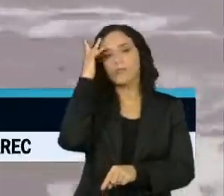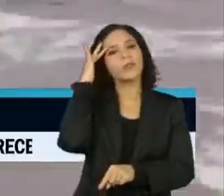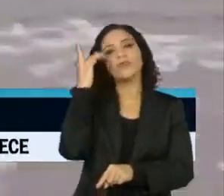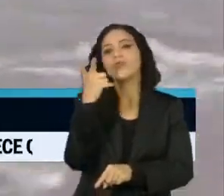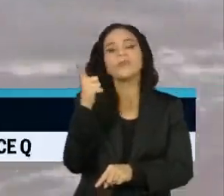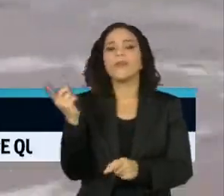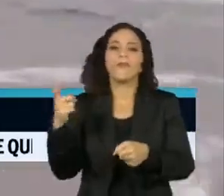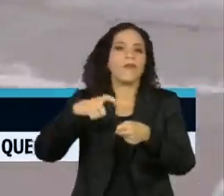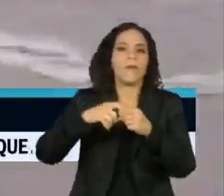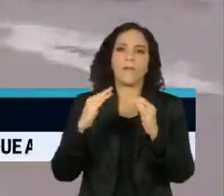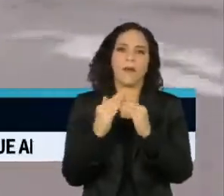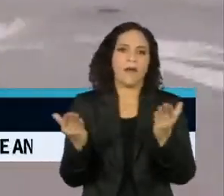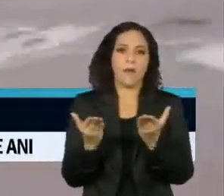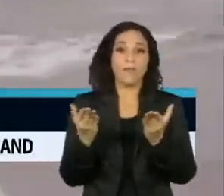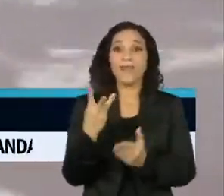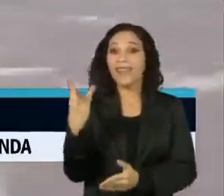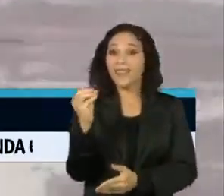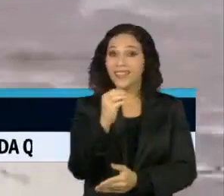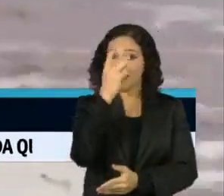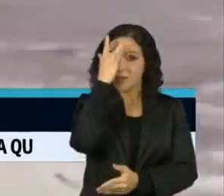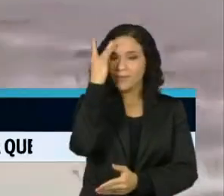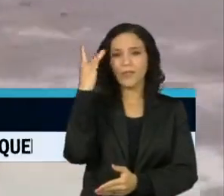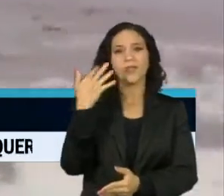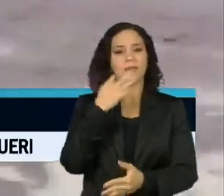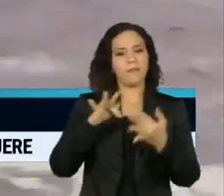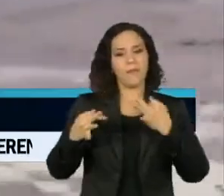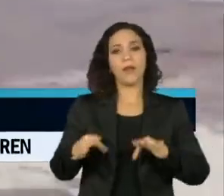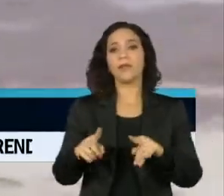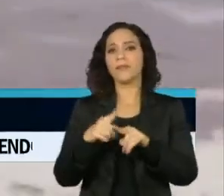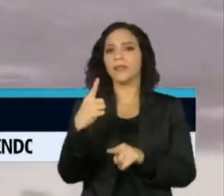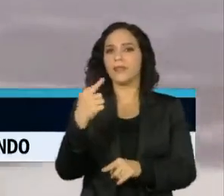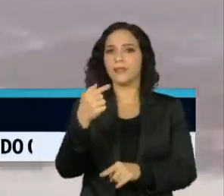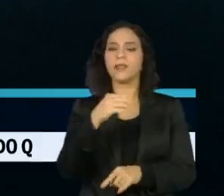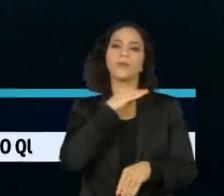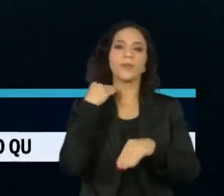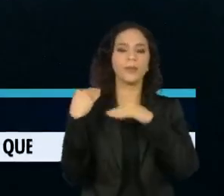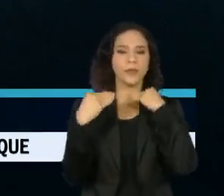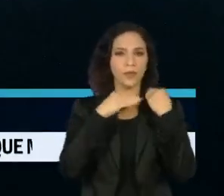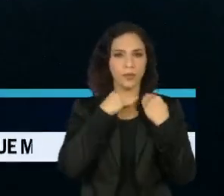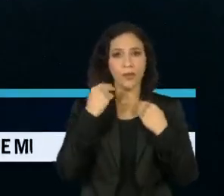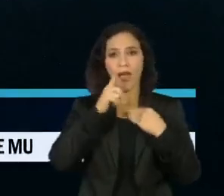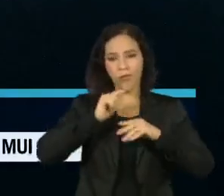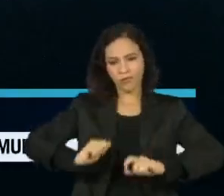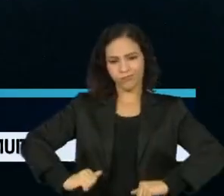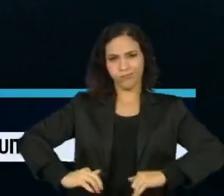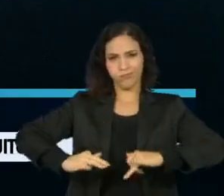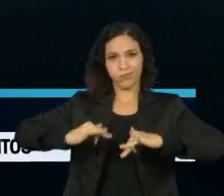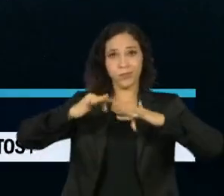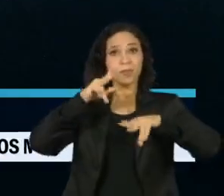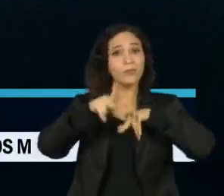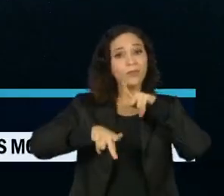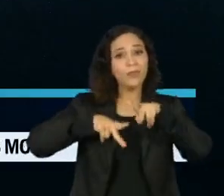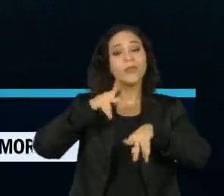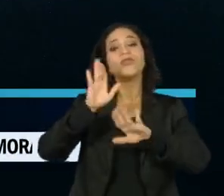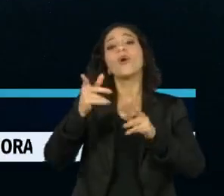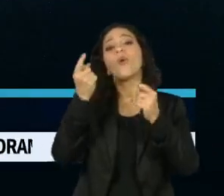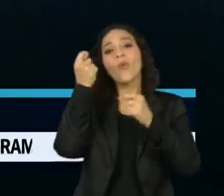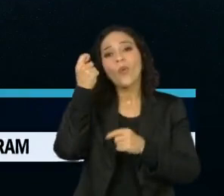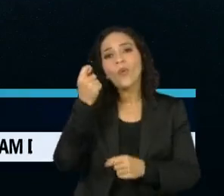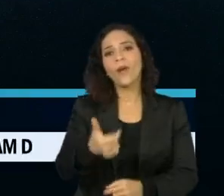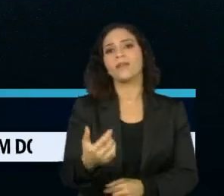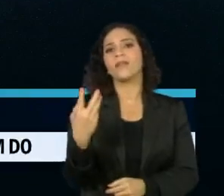Cerca de 300 pessoas ficaram feridas e 17 morreram nas enchentes. A população atingida chega perto de